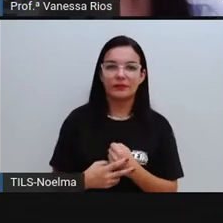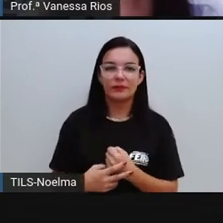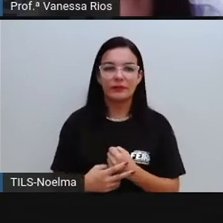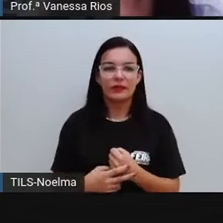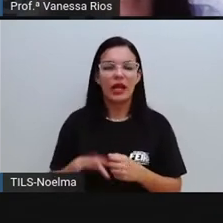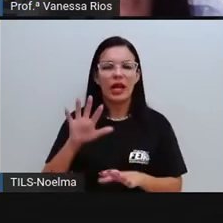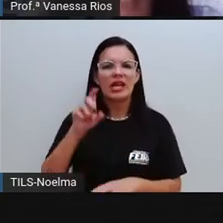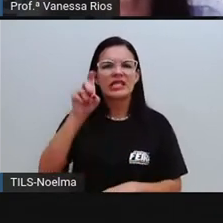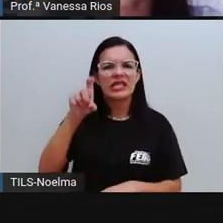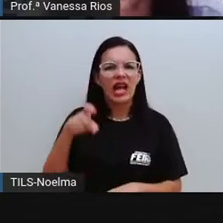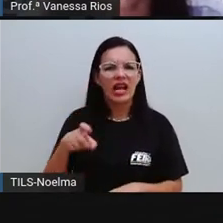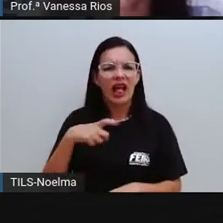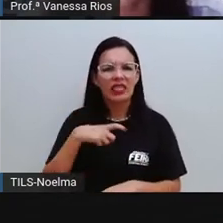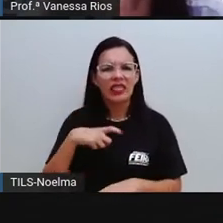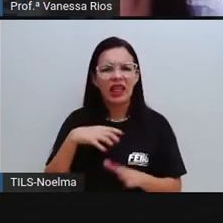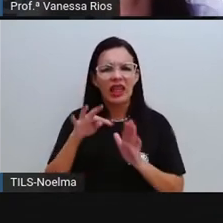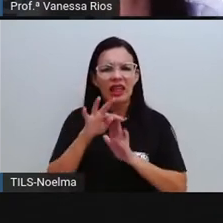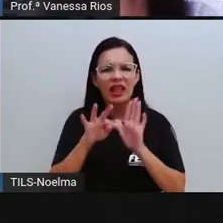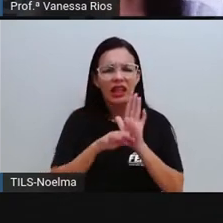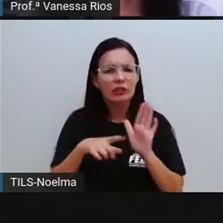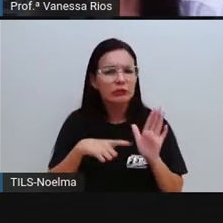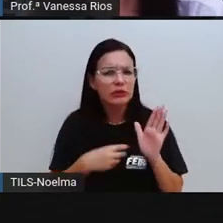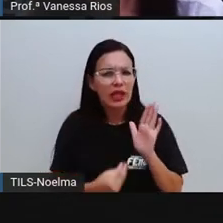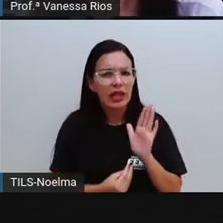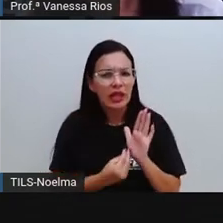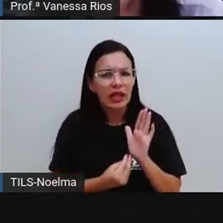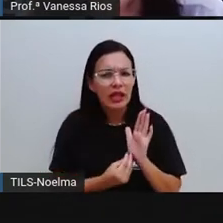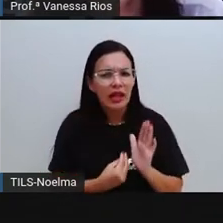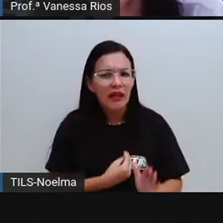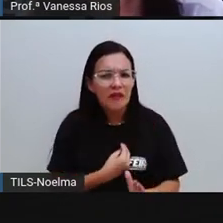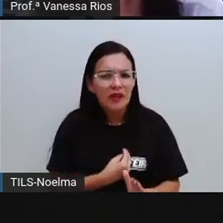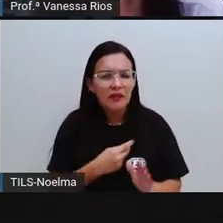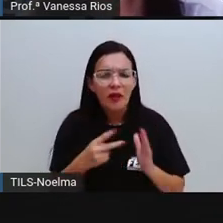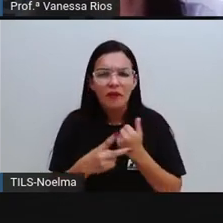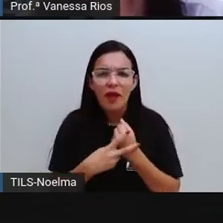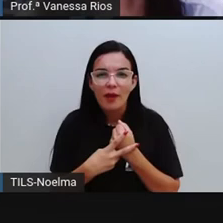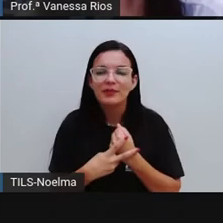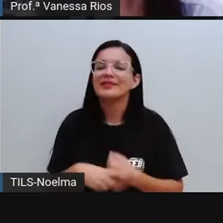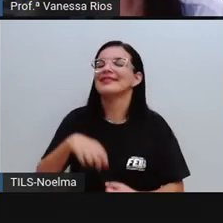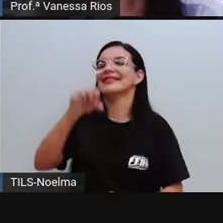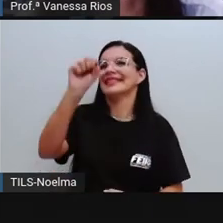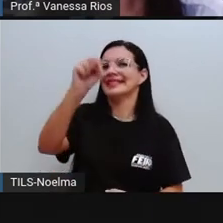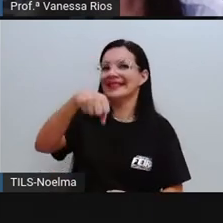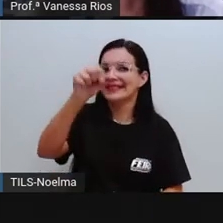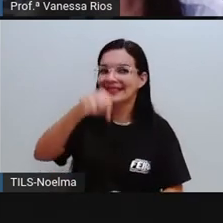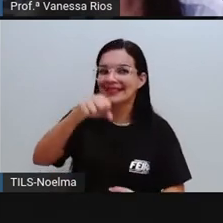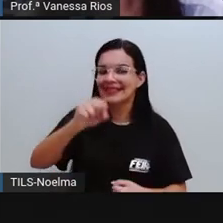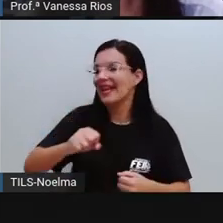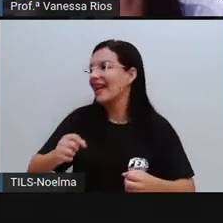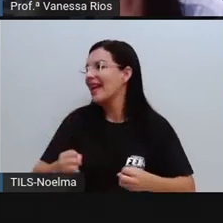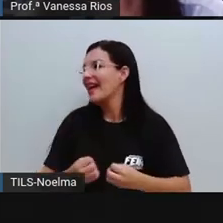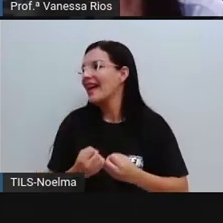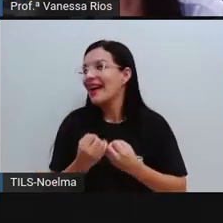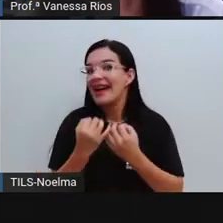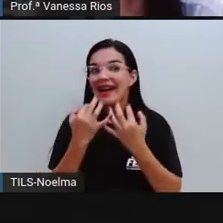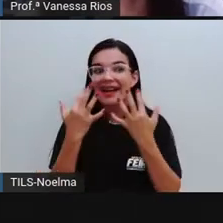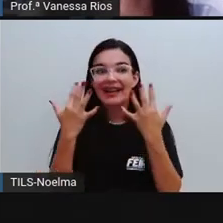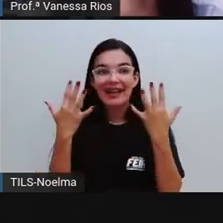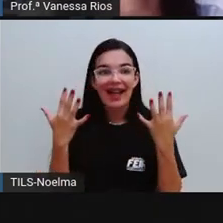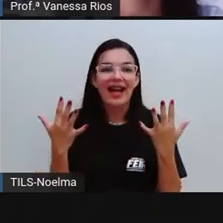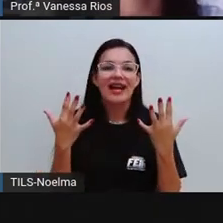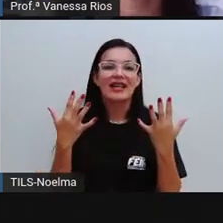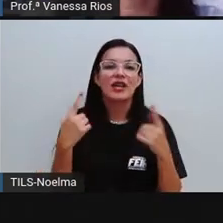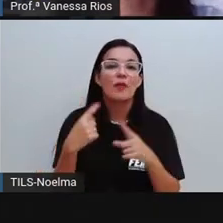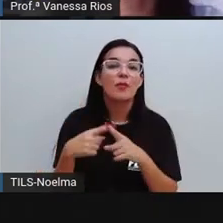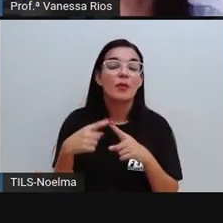Será que nesse texto tem verbo? Claro que sim, não é? As palavras aí classificadas como verbos, elas são